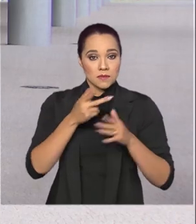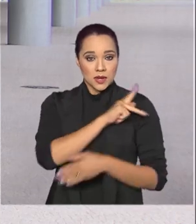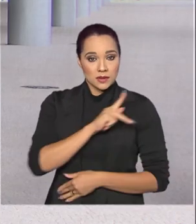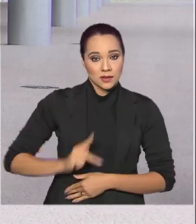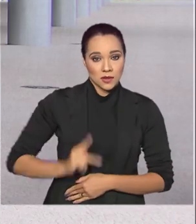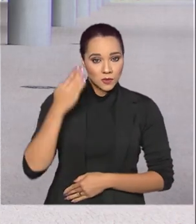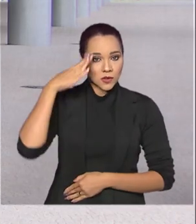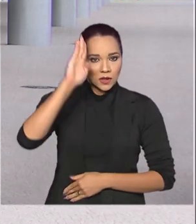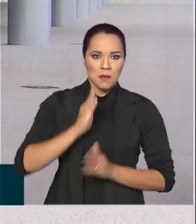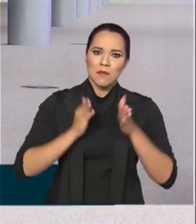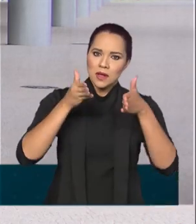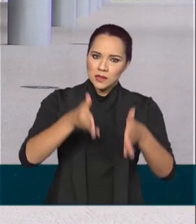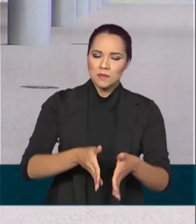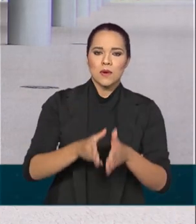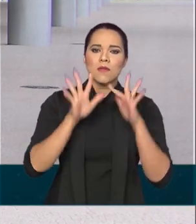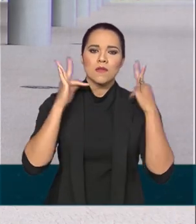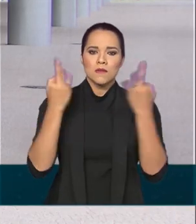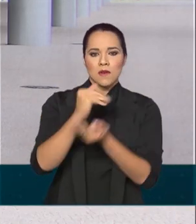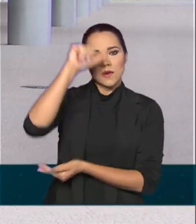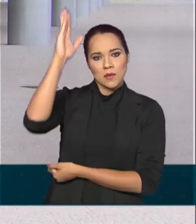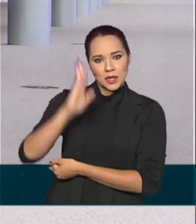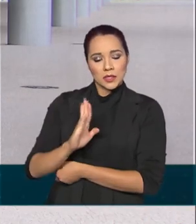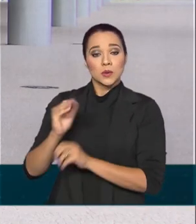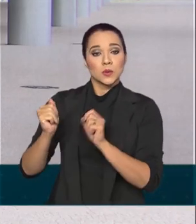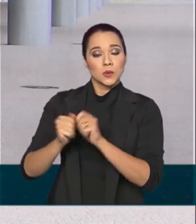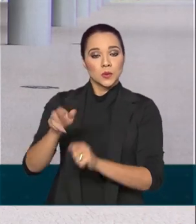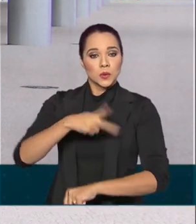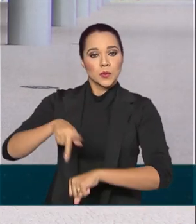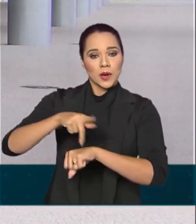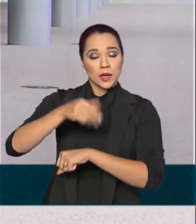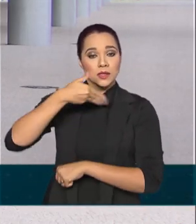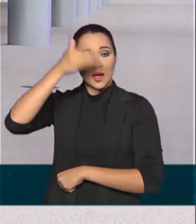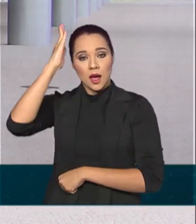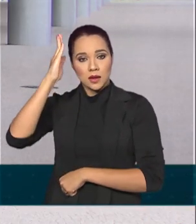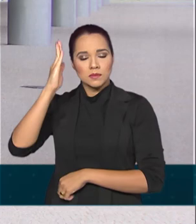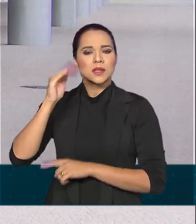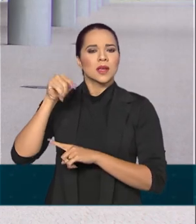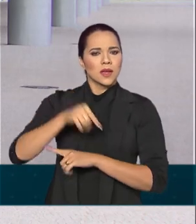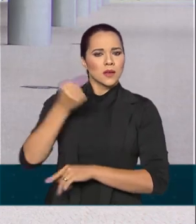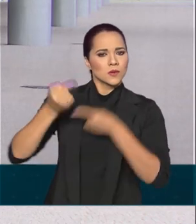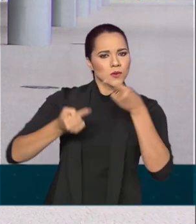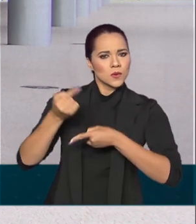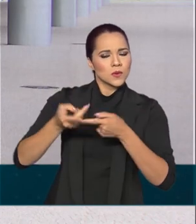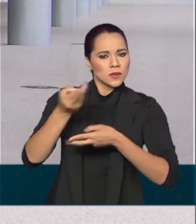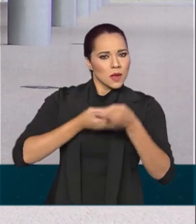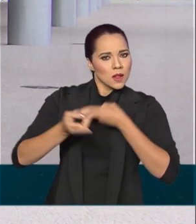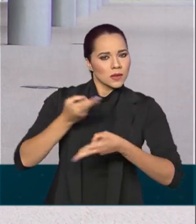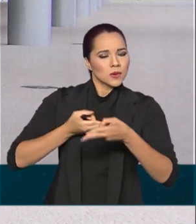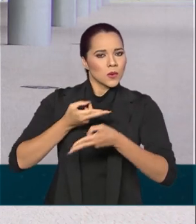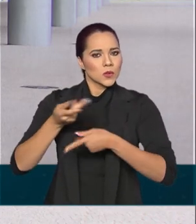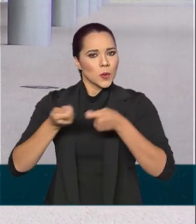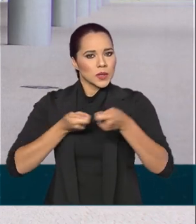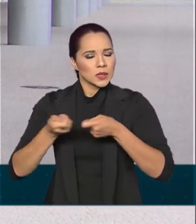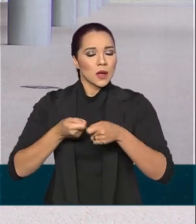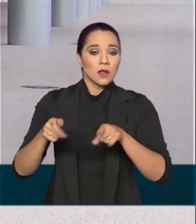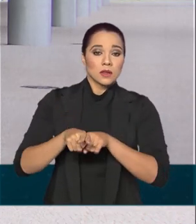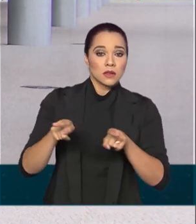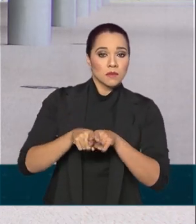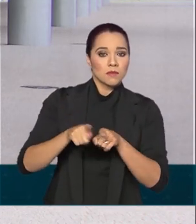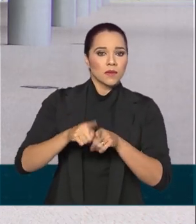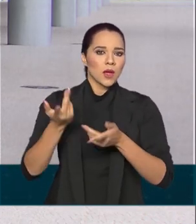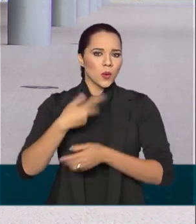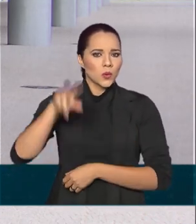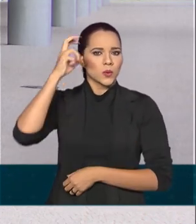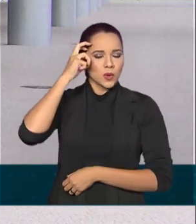participou do Fórum Brasil Países Árabes. E encontro discute as relações comerciais e culturais entre os